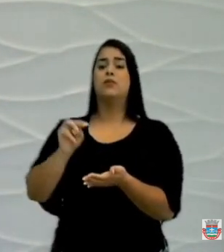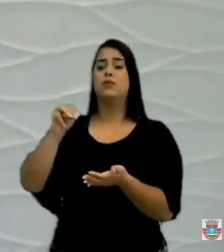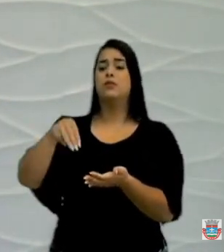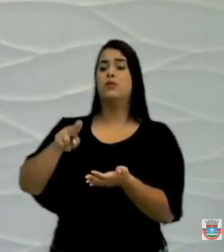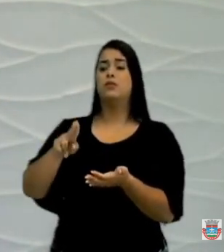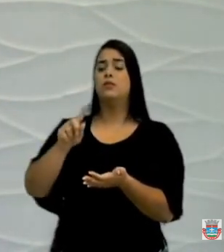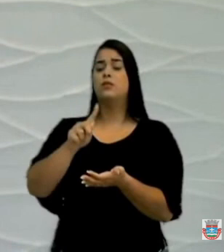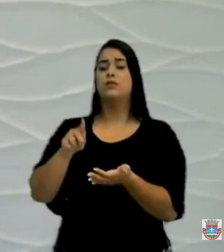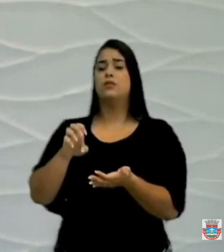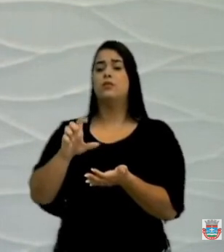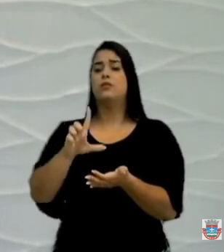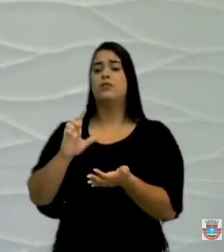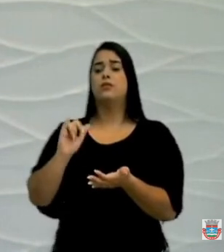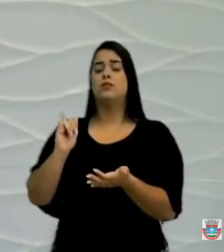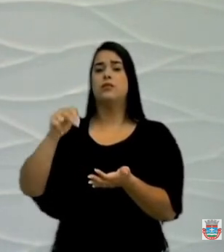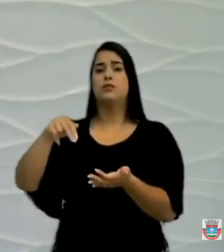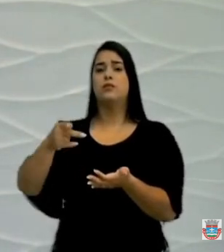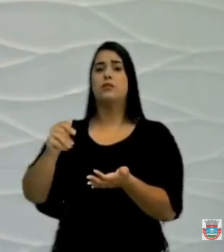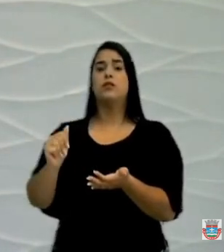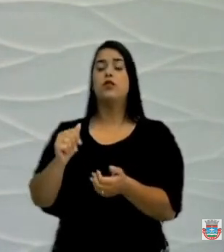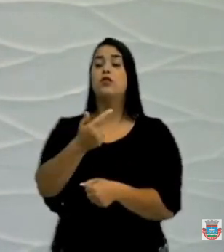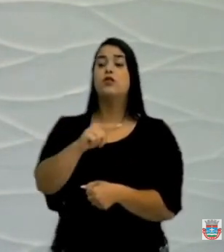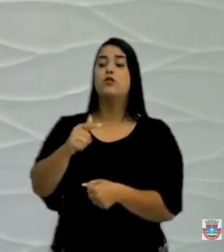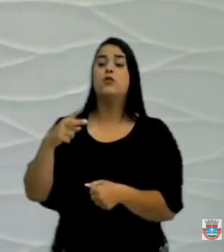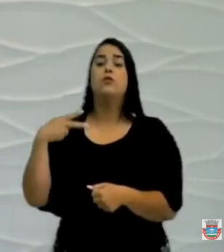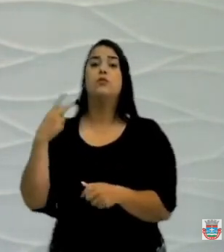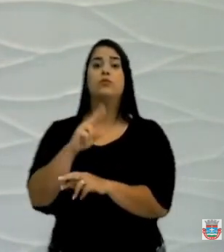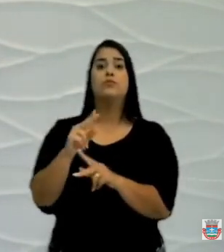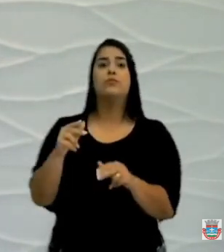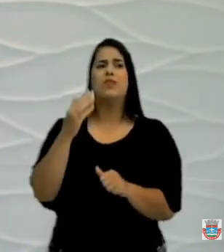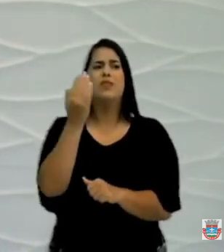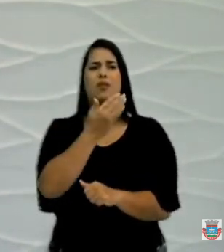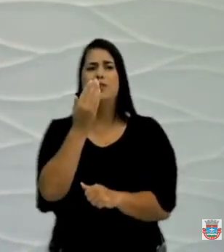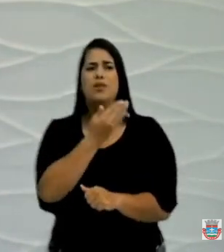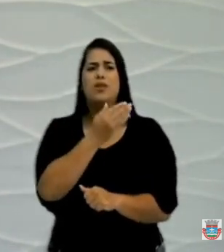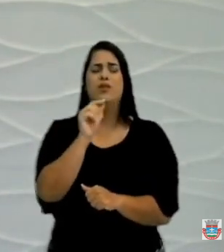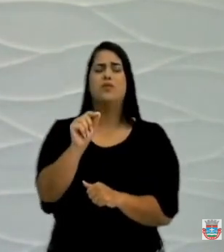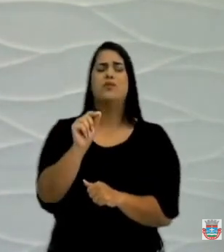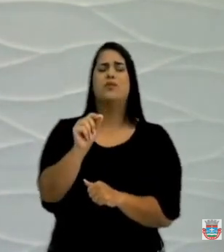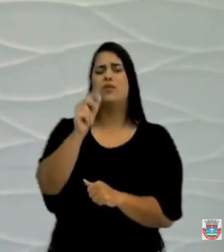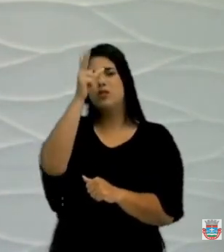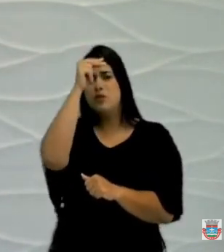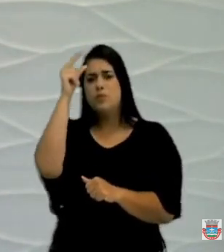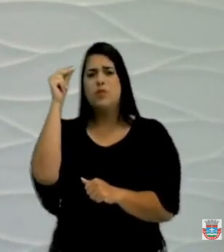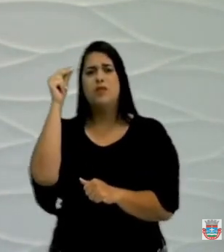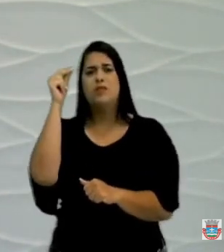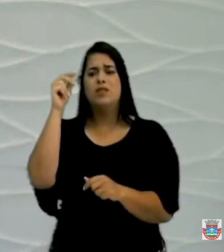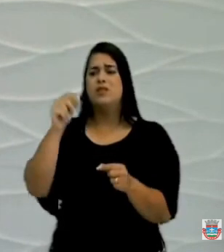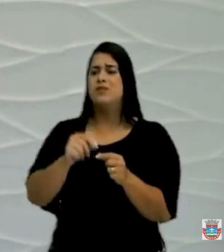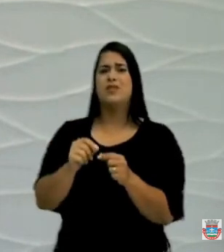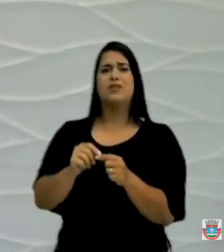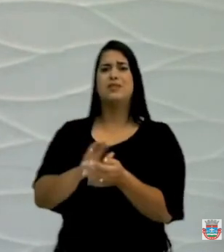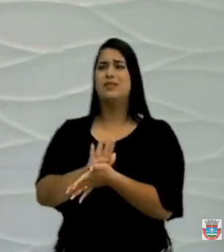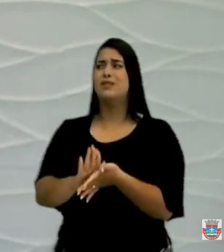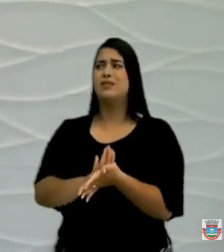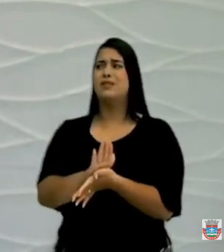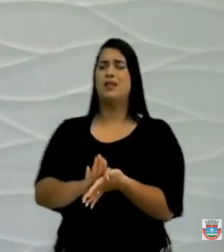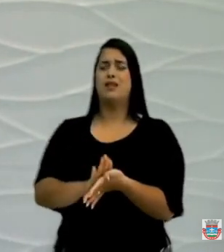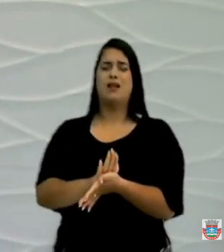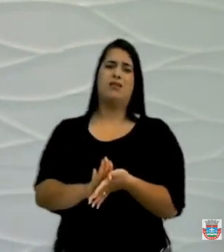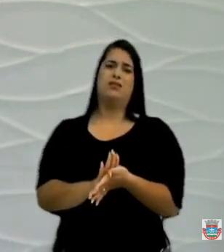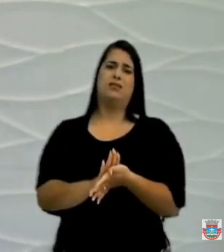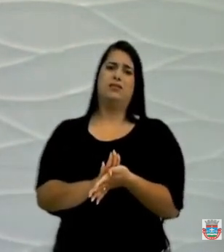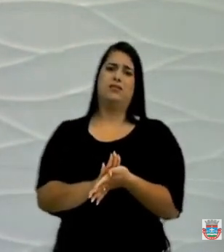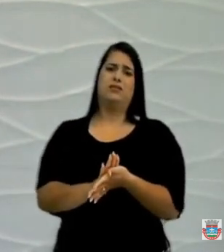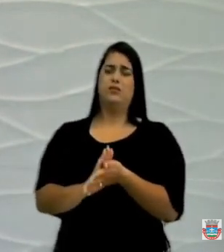muitos cintas de atender os outros vereadores. A gente não vê o prefeito se mobilizar como realmente deveria se